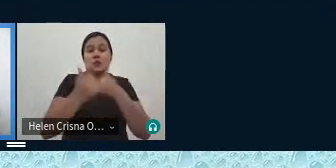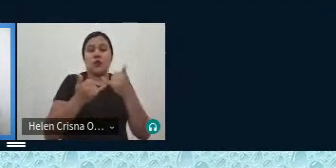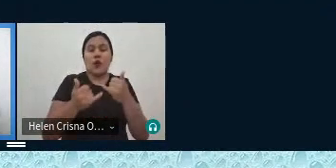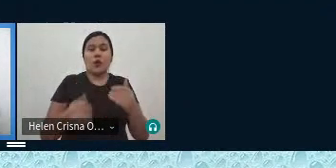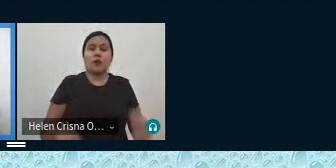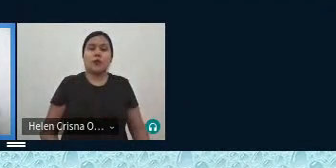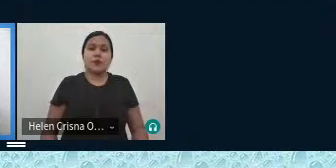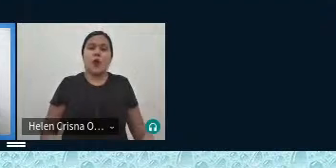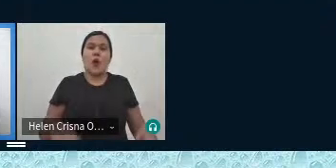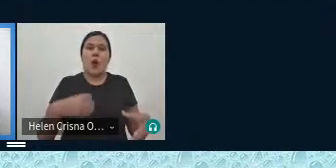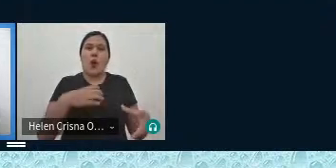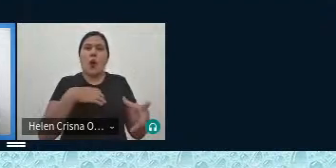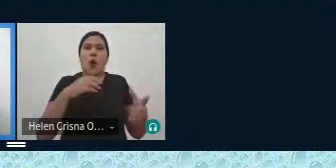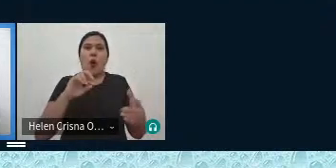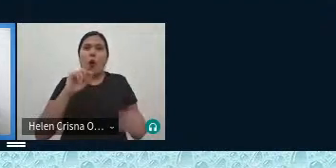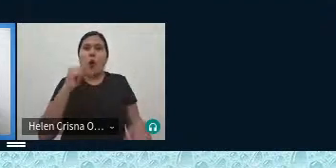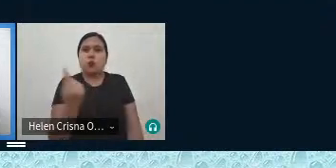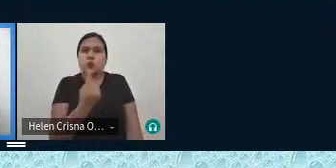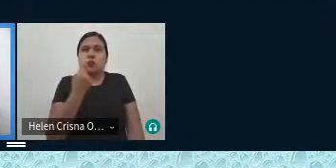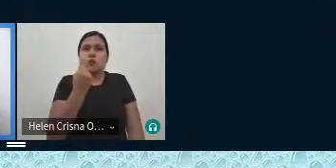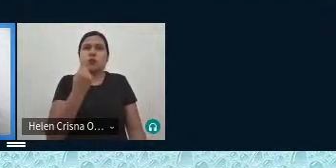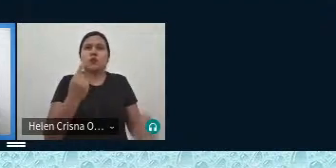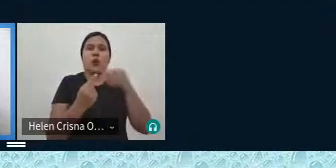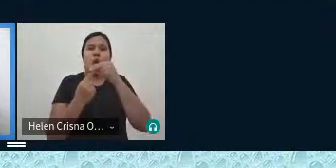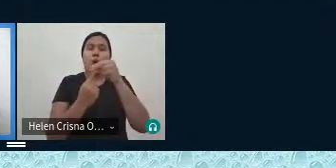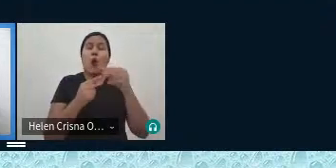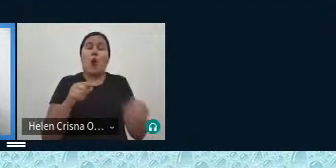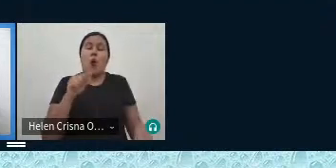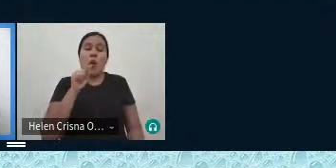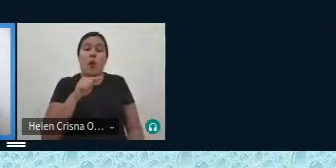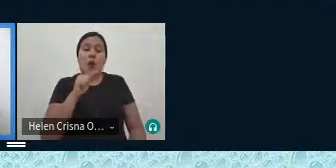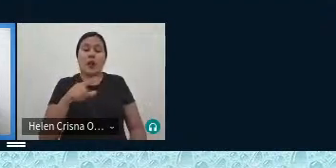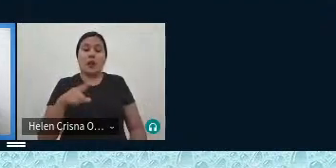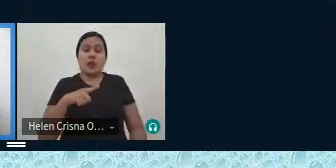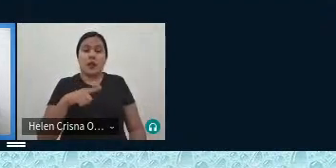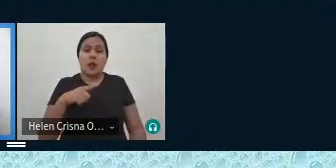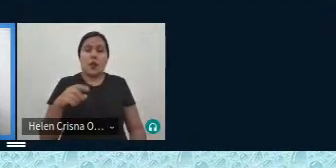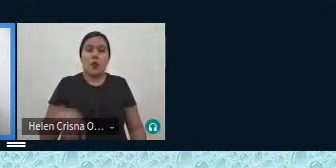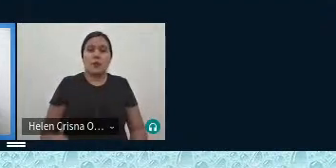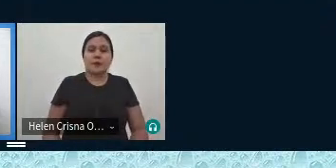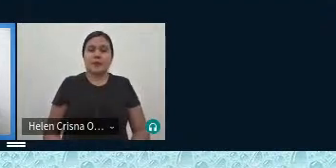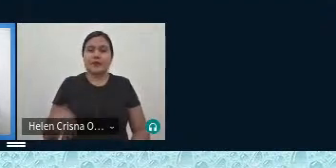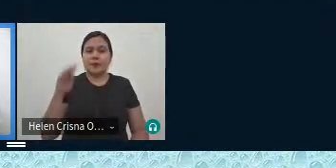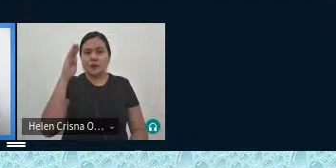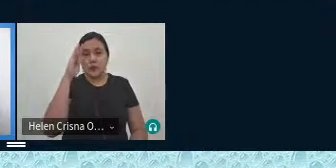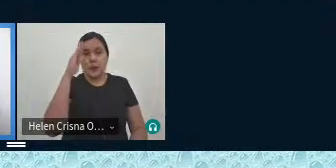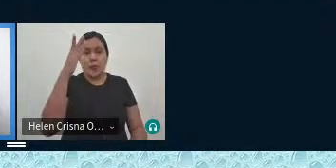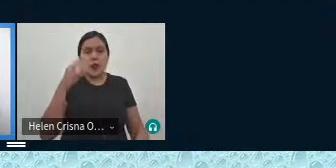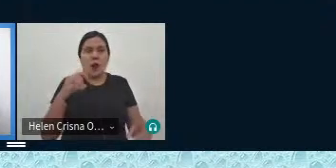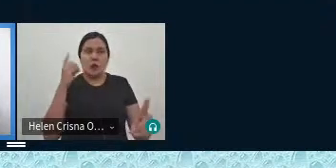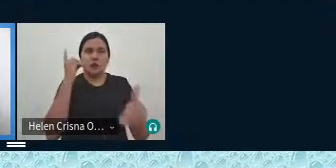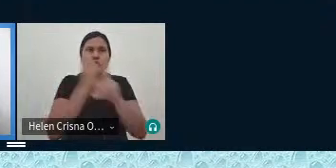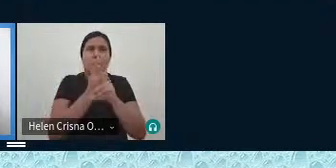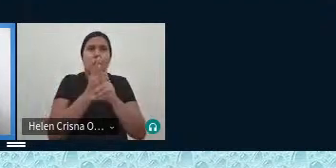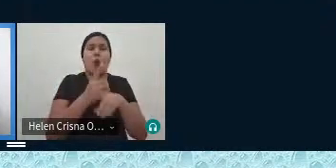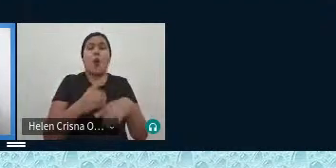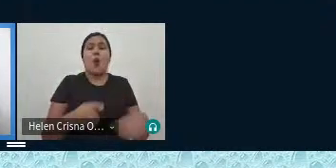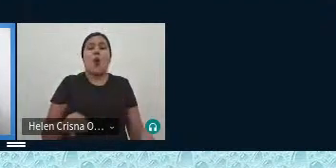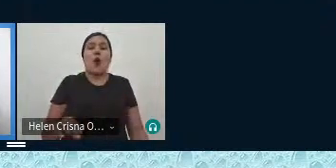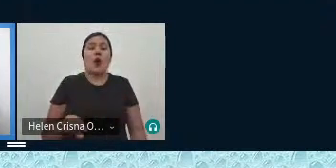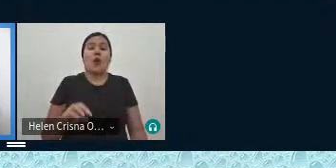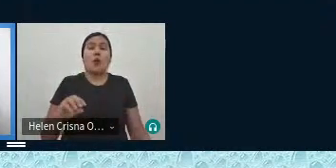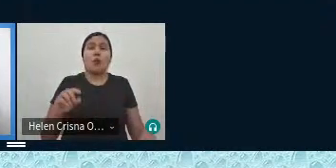sentido único do entendimento neles prevalece o princípio da descoberta de um rico e potente